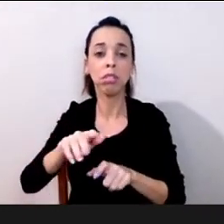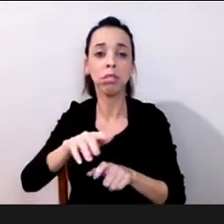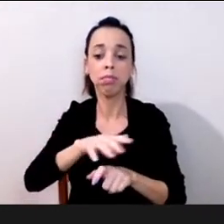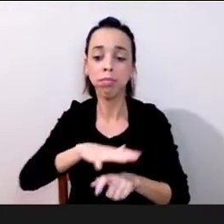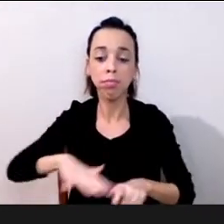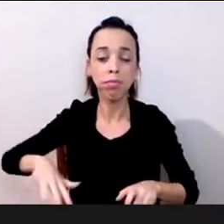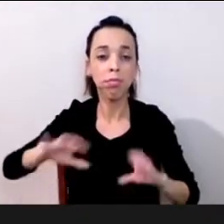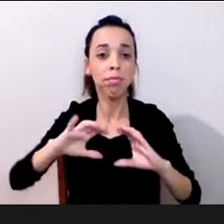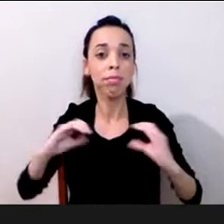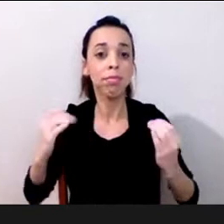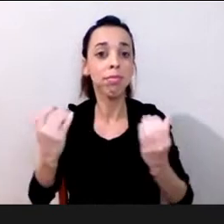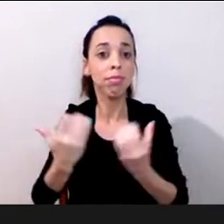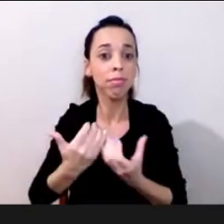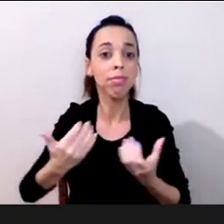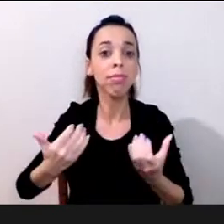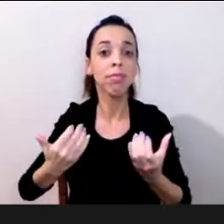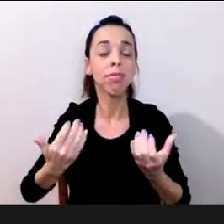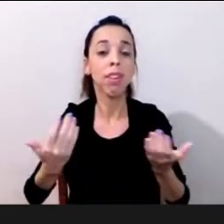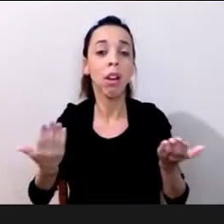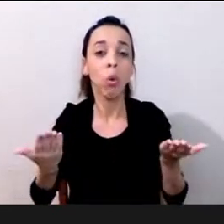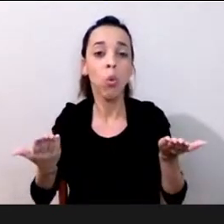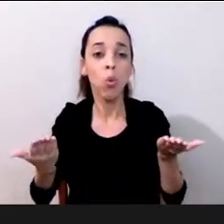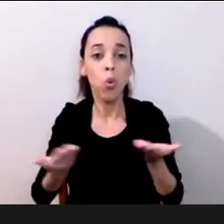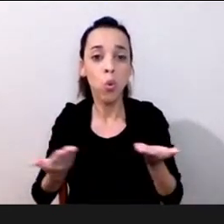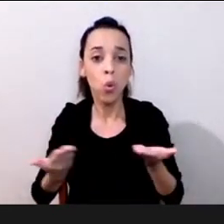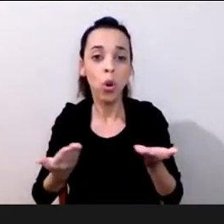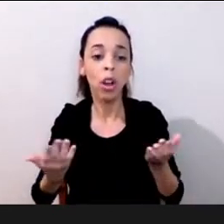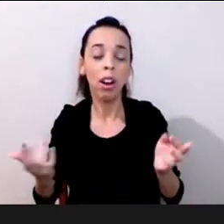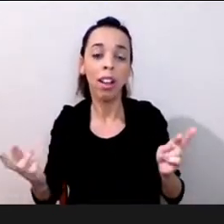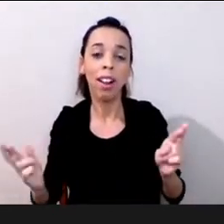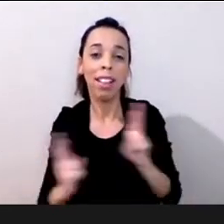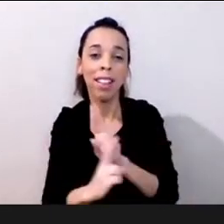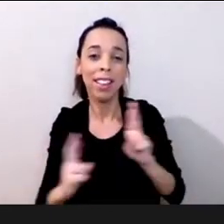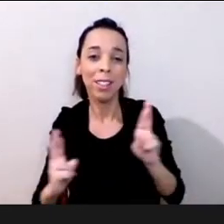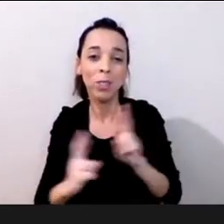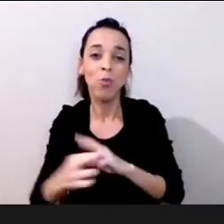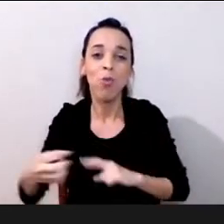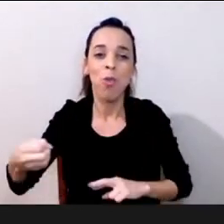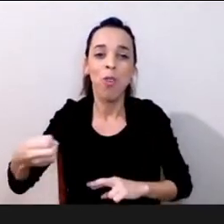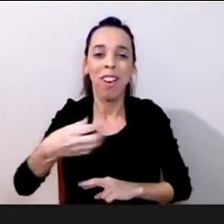nova relação que se estabelece com a escola e comunidade